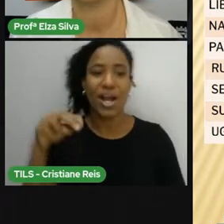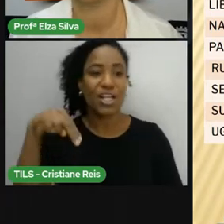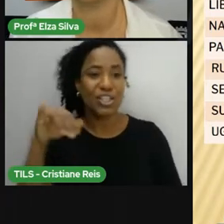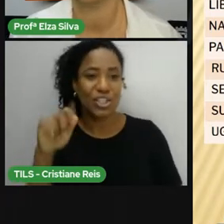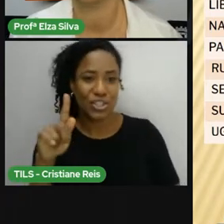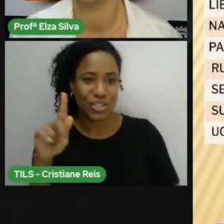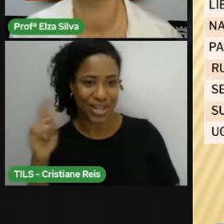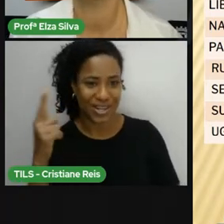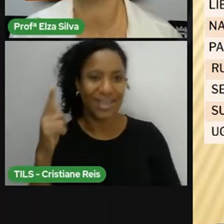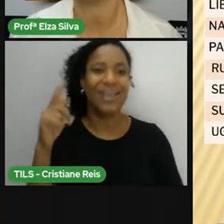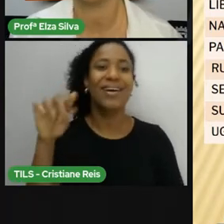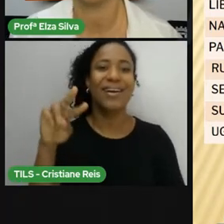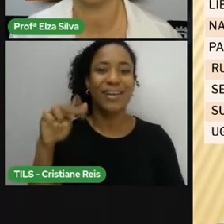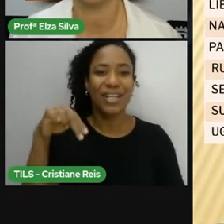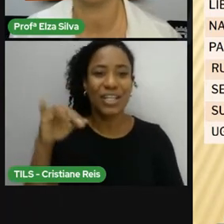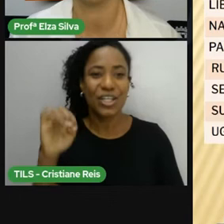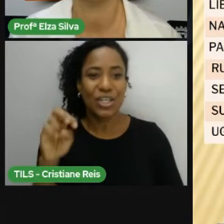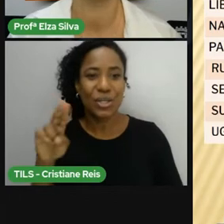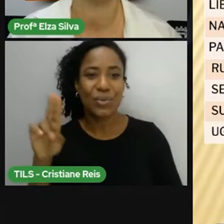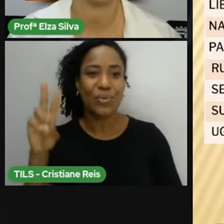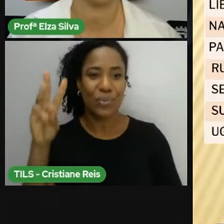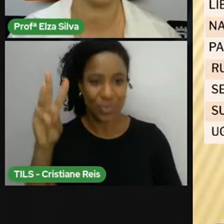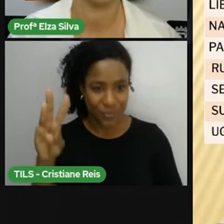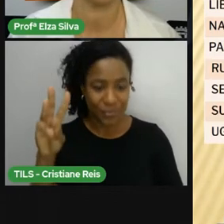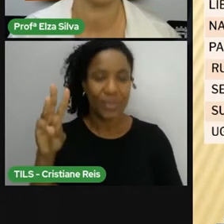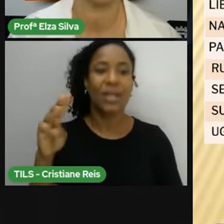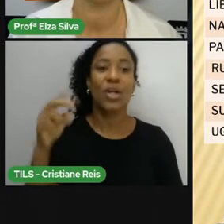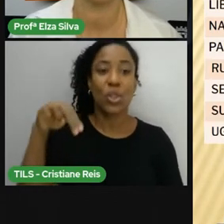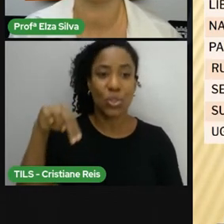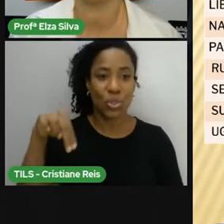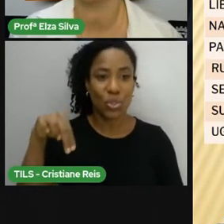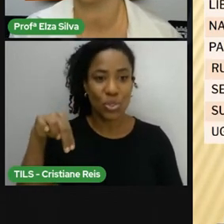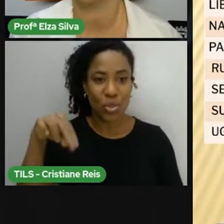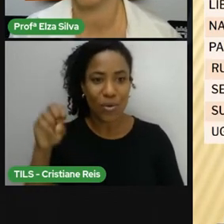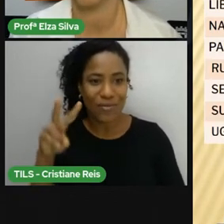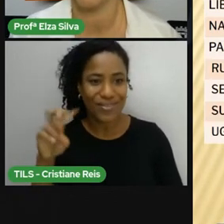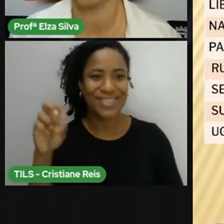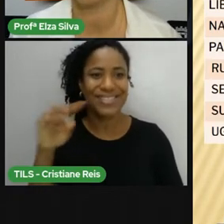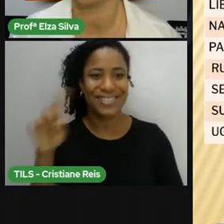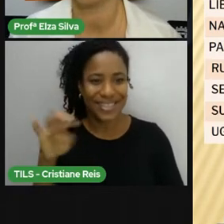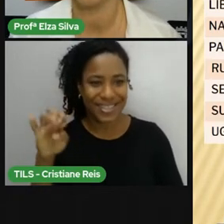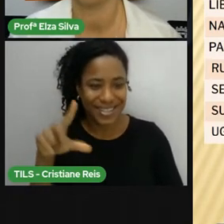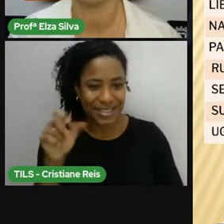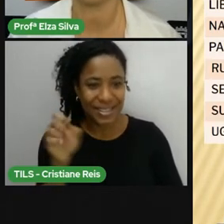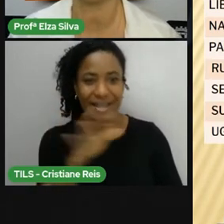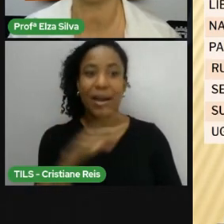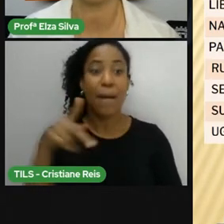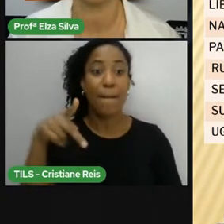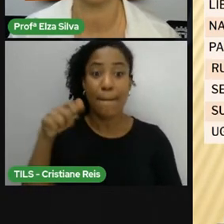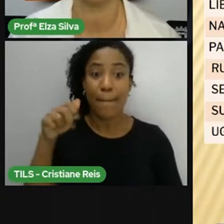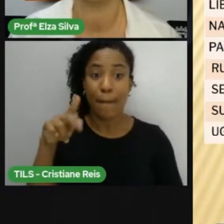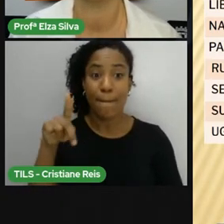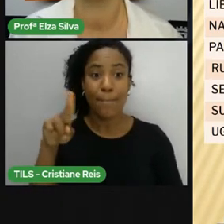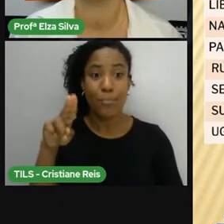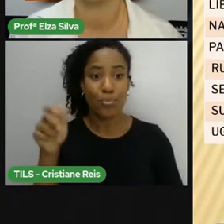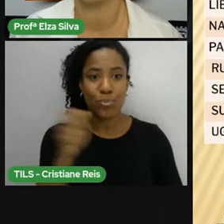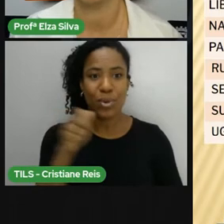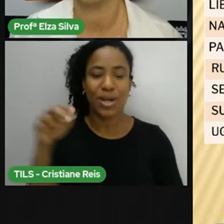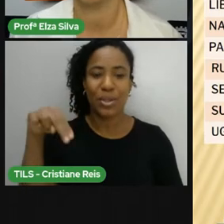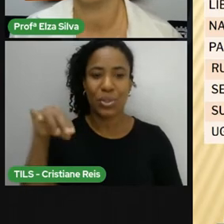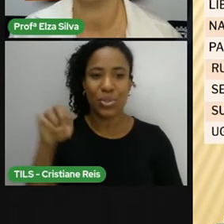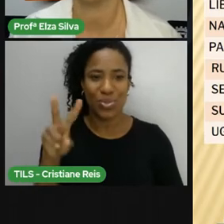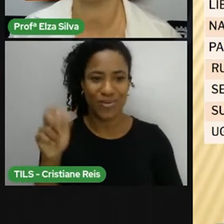Niu Nova Zelândia Palau Papua Nova Guiné Paquistão Paquistão